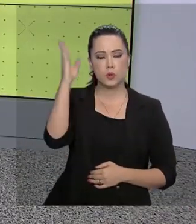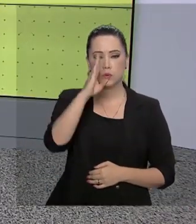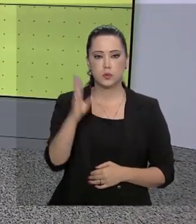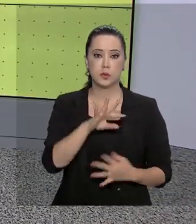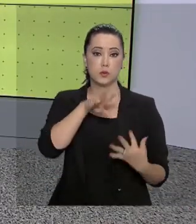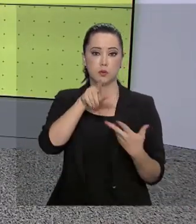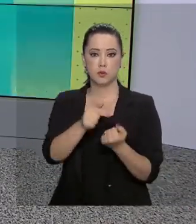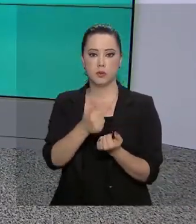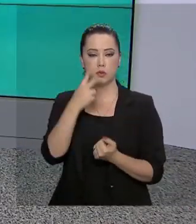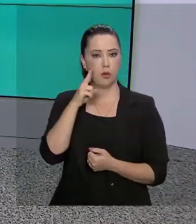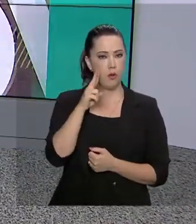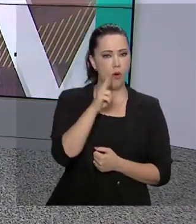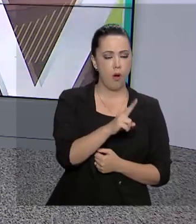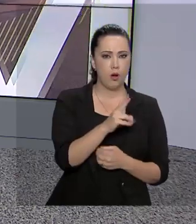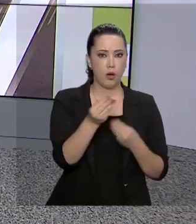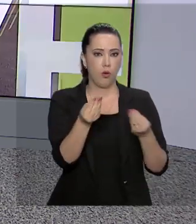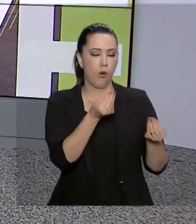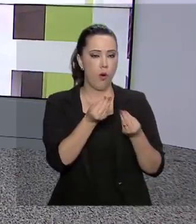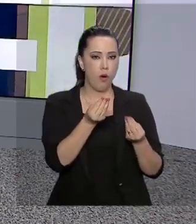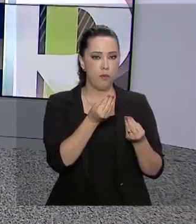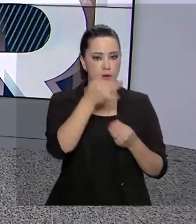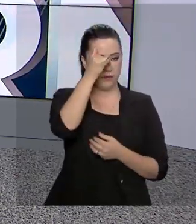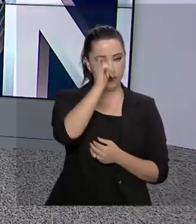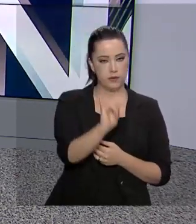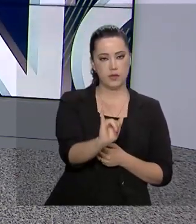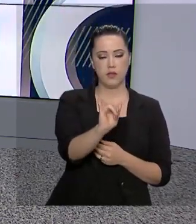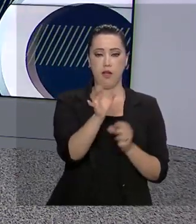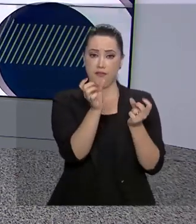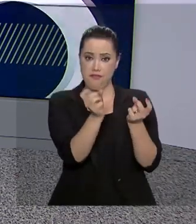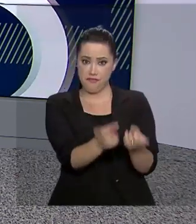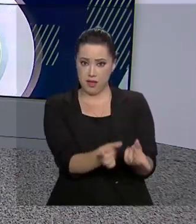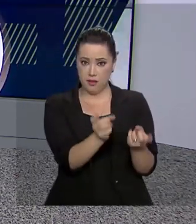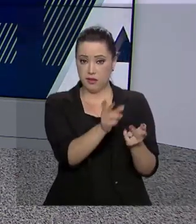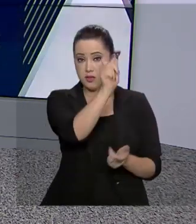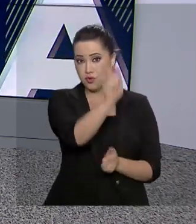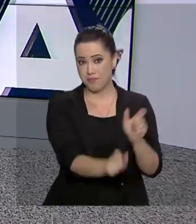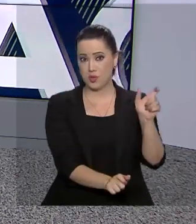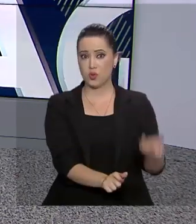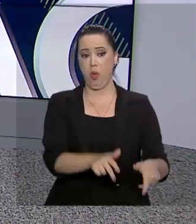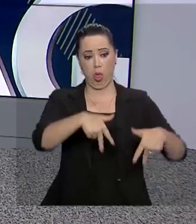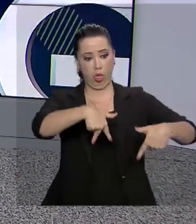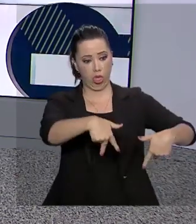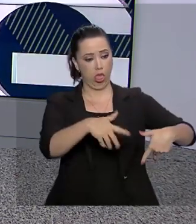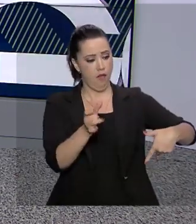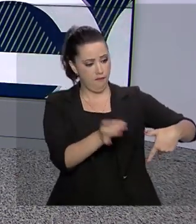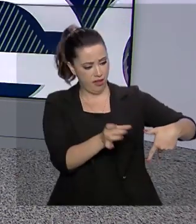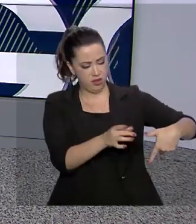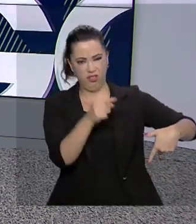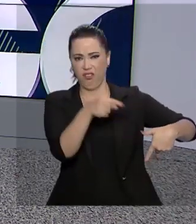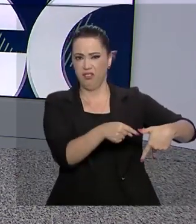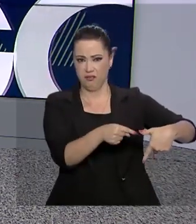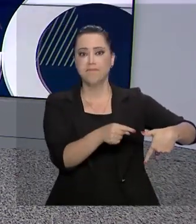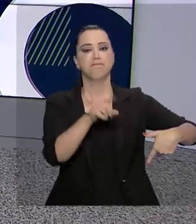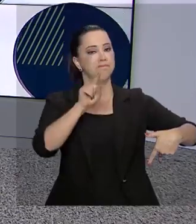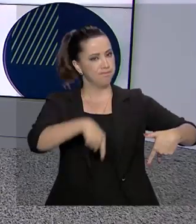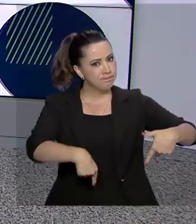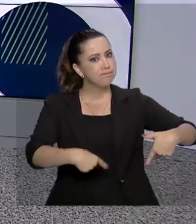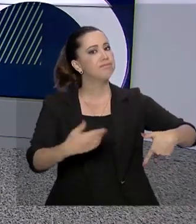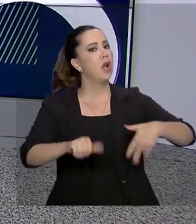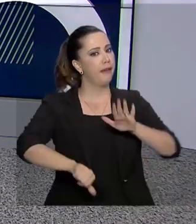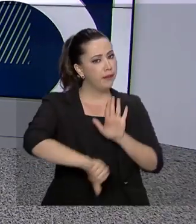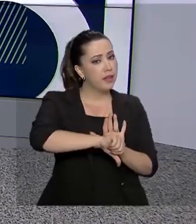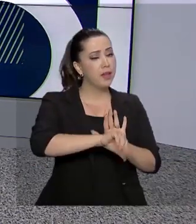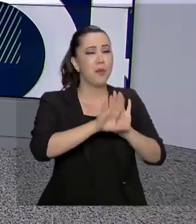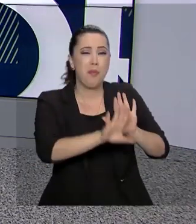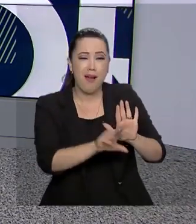Brasil e do mundo se voltam para o enfrentamento ao tráfico de pessoas. O crime é o terceiro mais rentável do mundo, segundo a